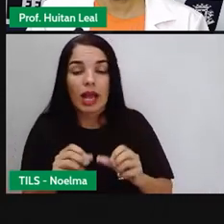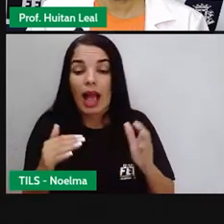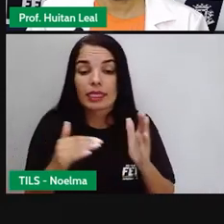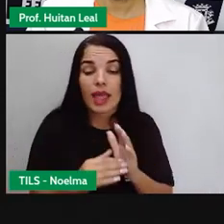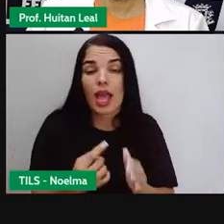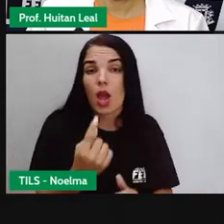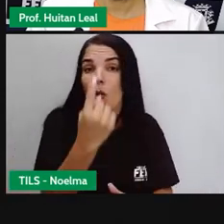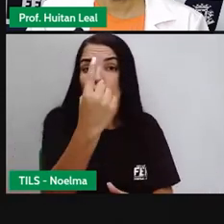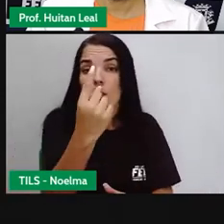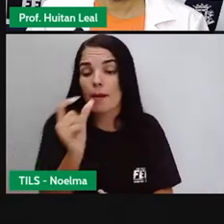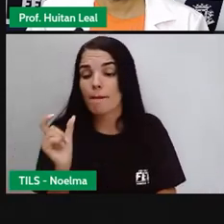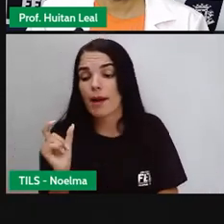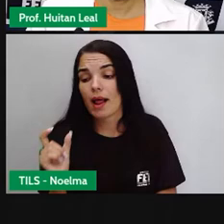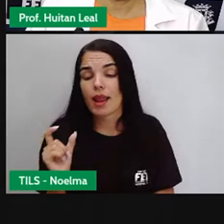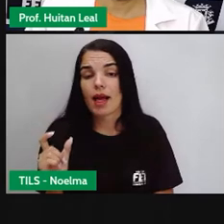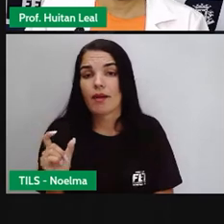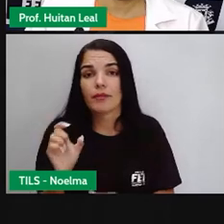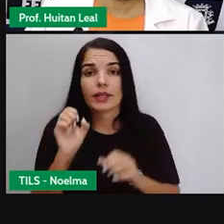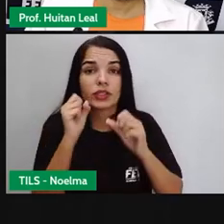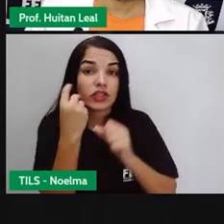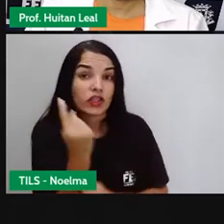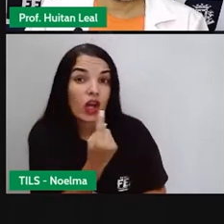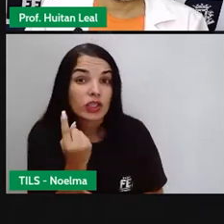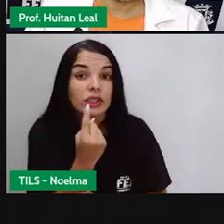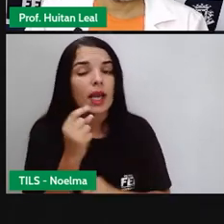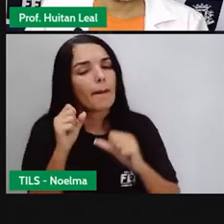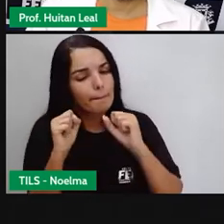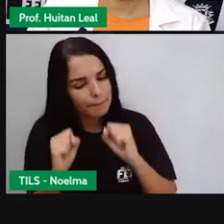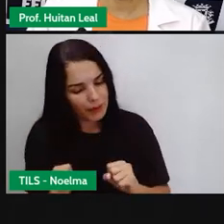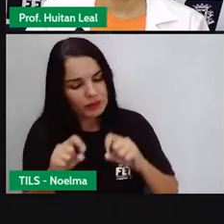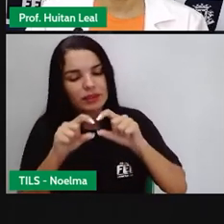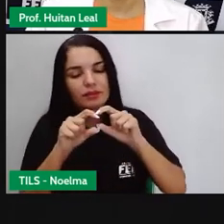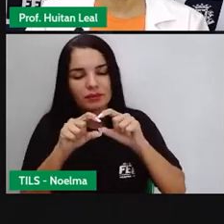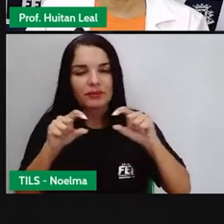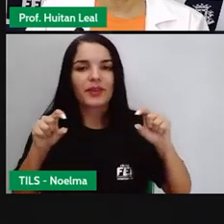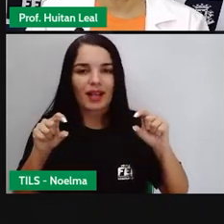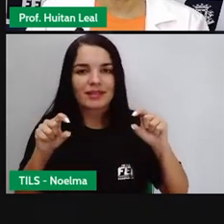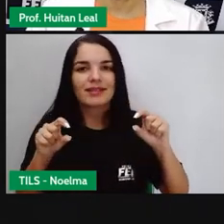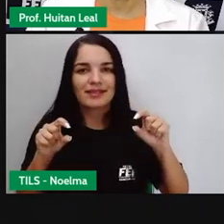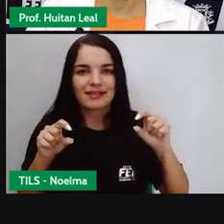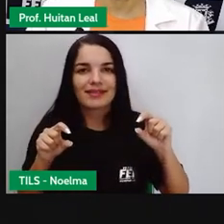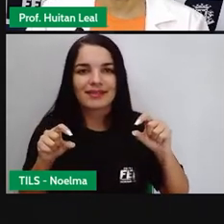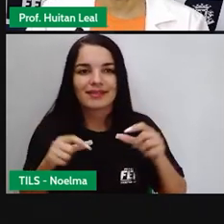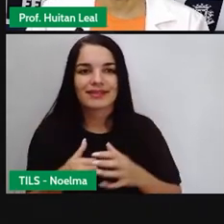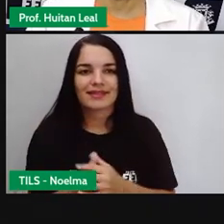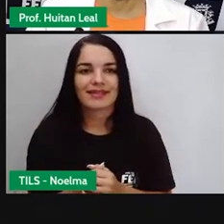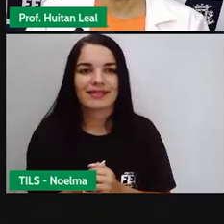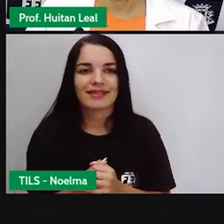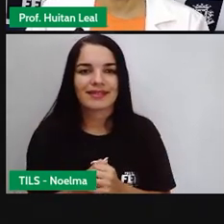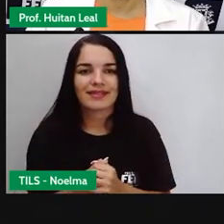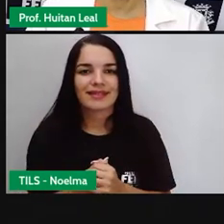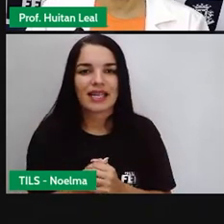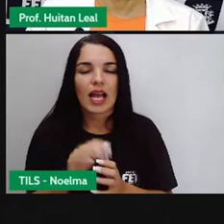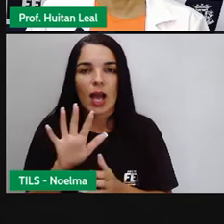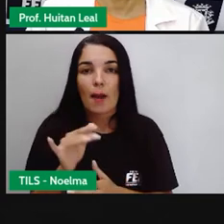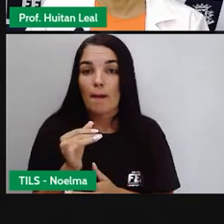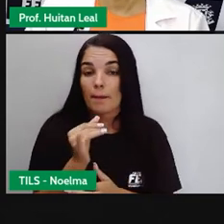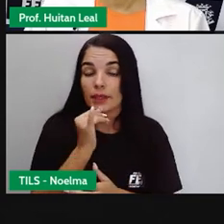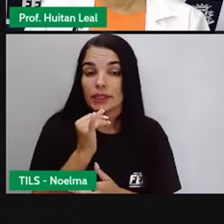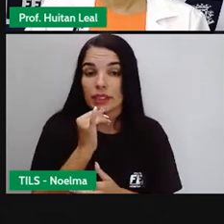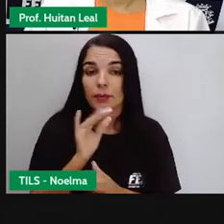palavra frase. Uma palavra sozinha, ela pode ser uma frase. Sigamos.